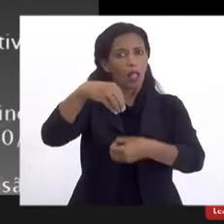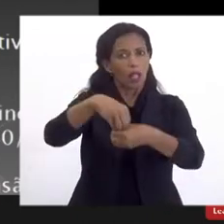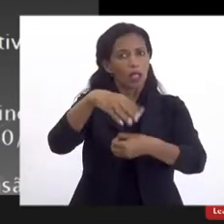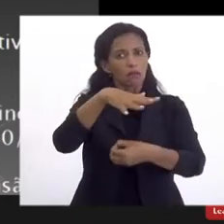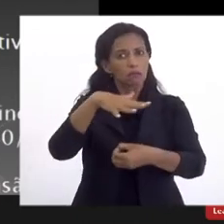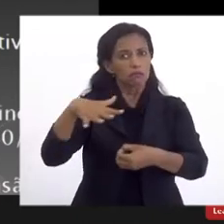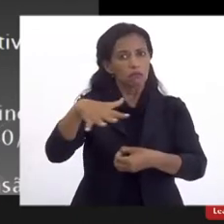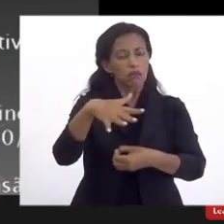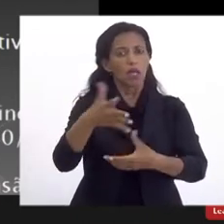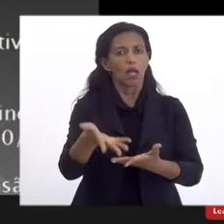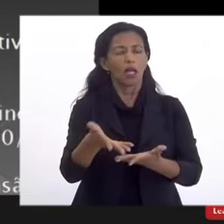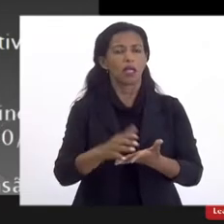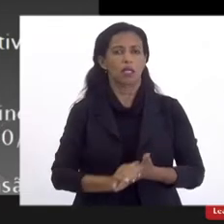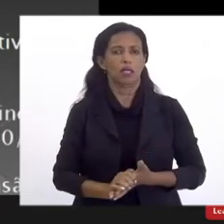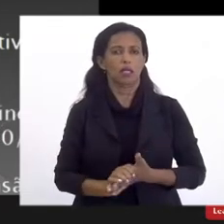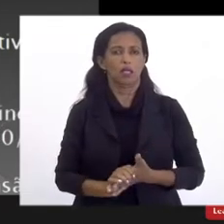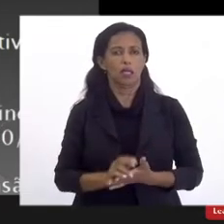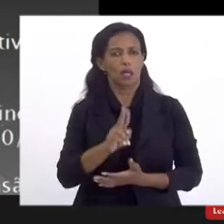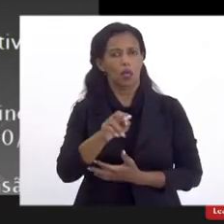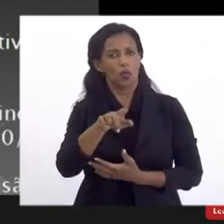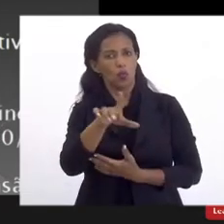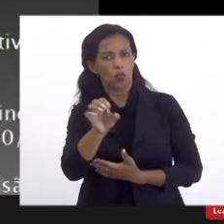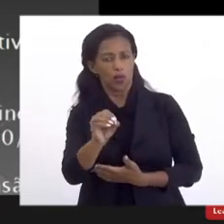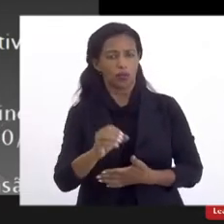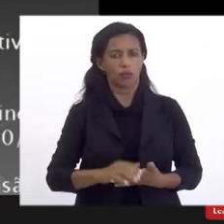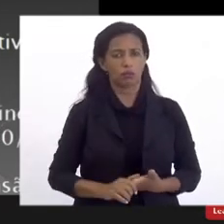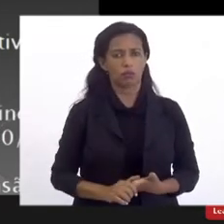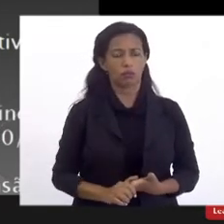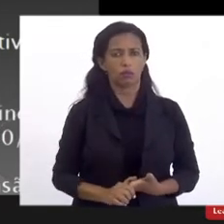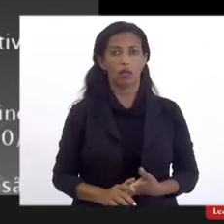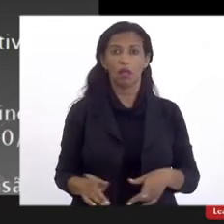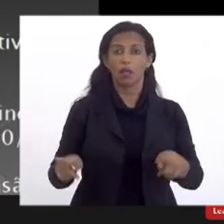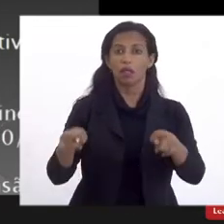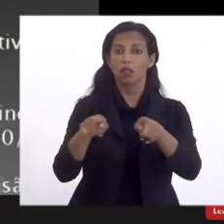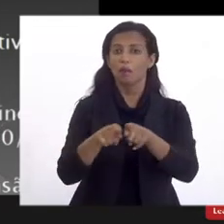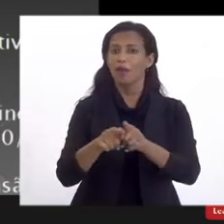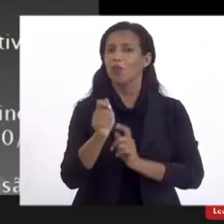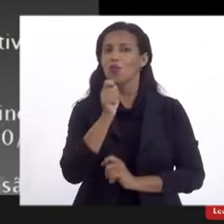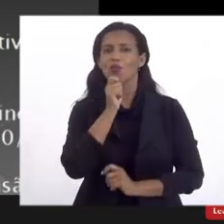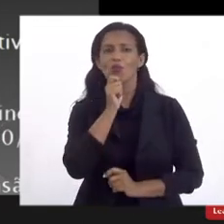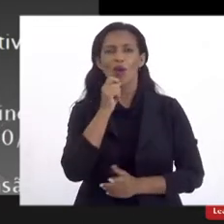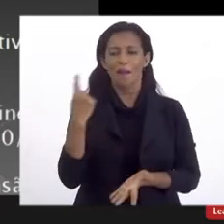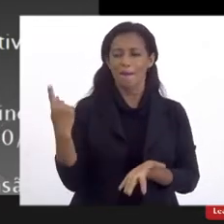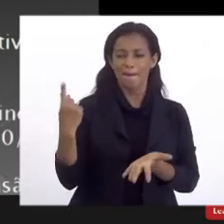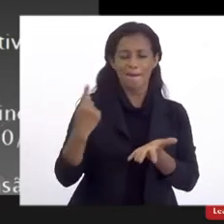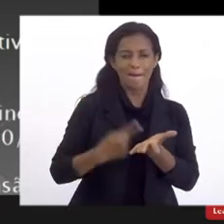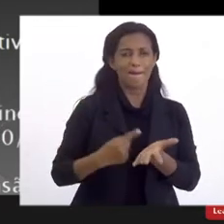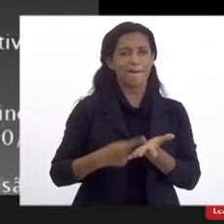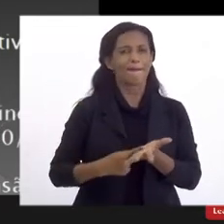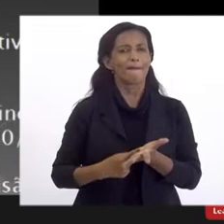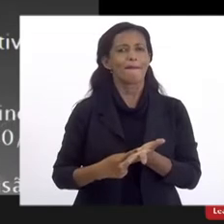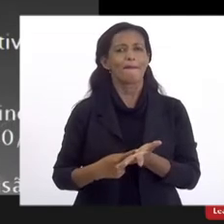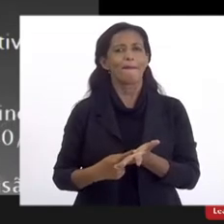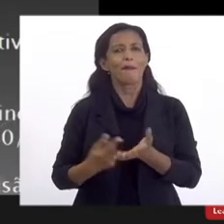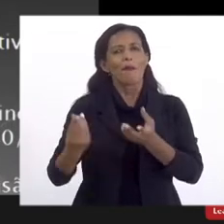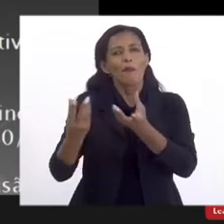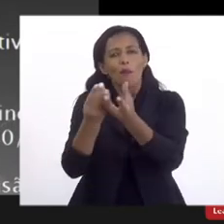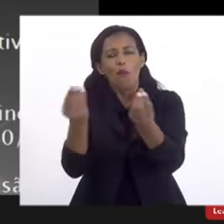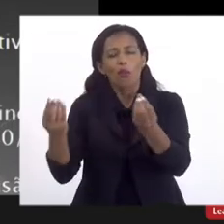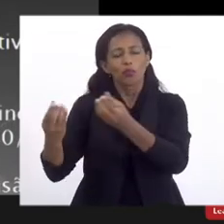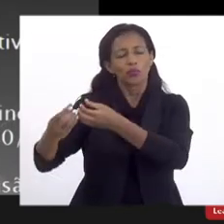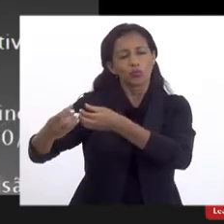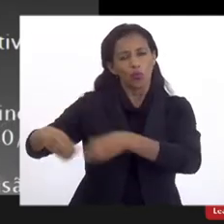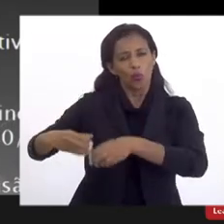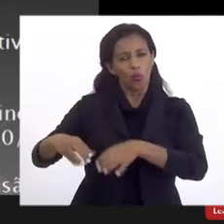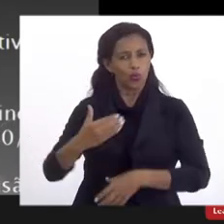Centro Universitário Estadual das Unais, né, e também não tem previsão, falta, portanto, de muitos concursos públicos,